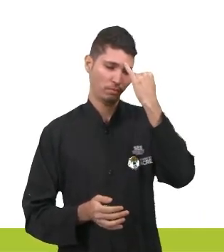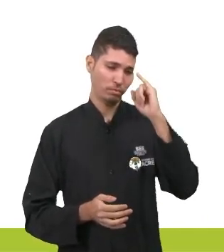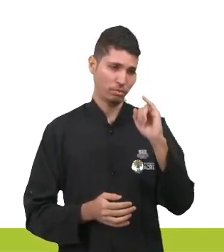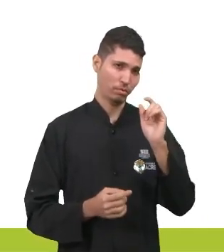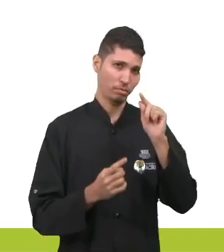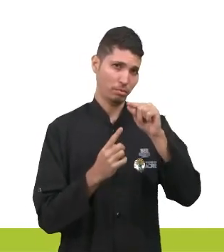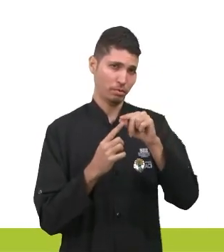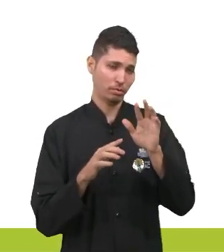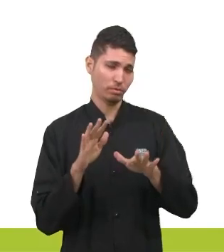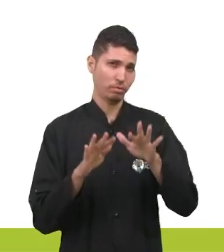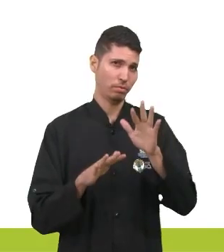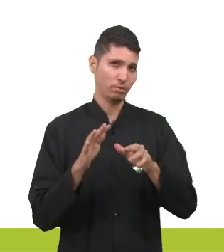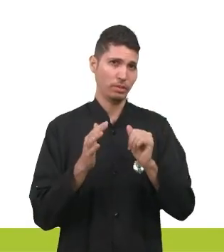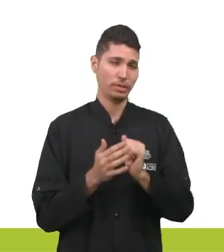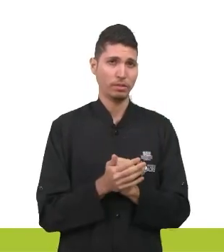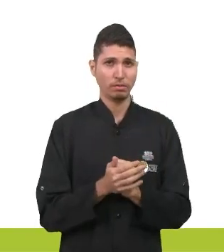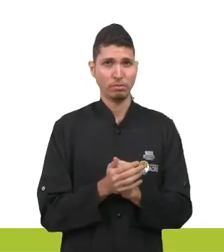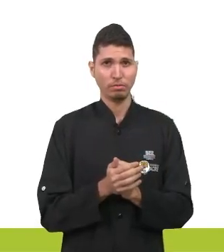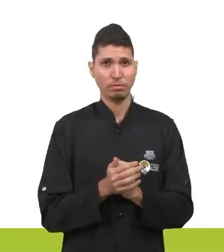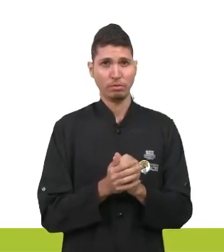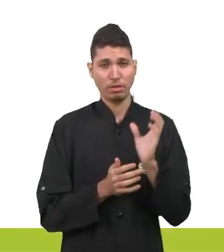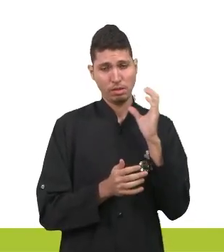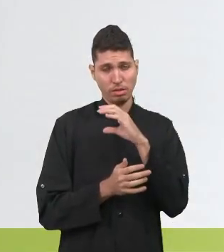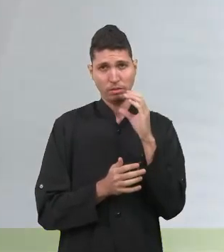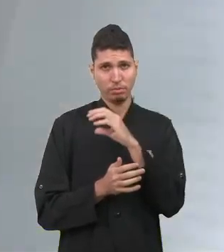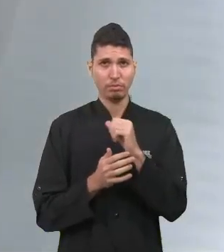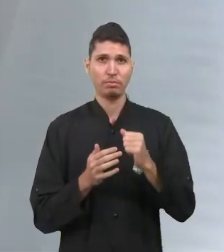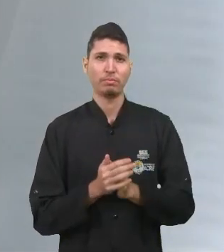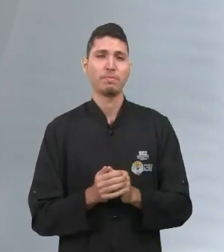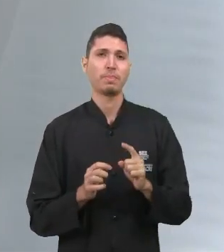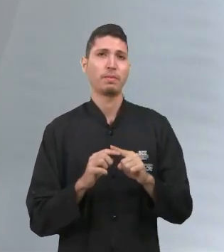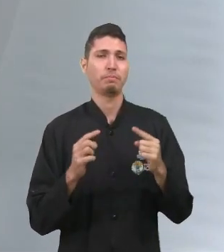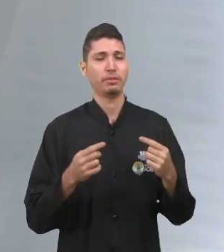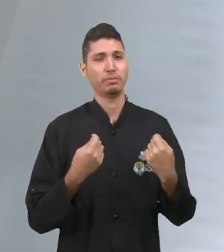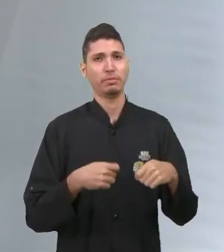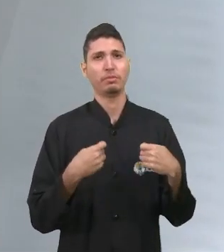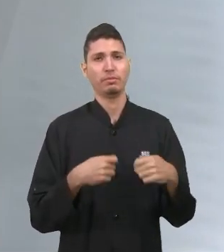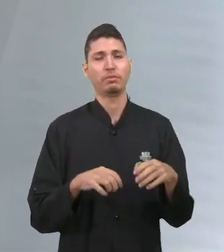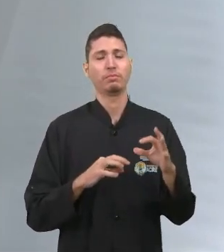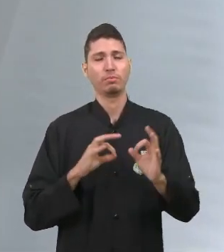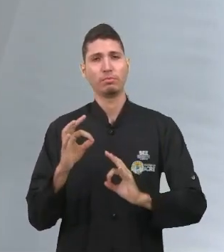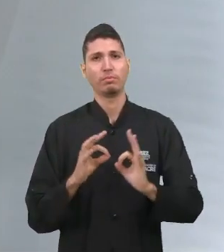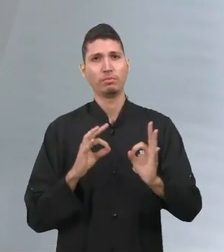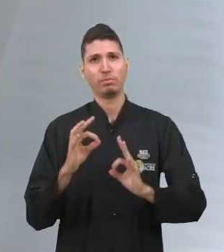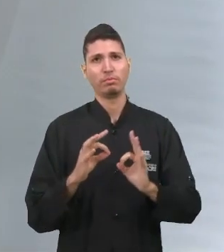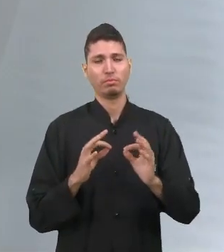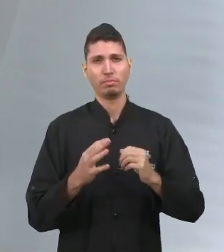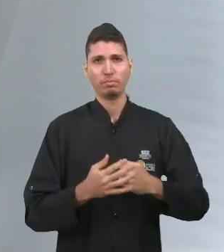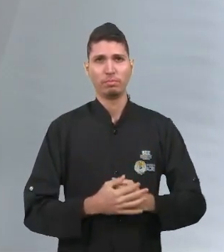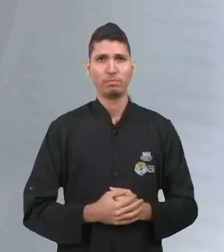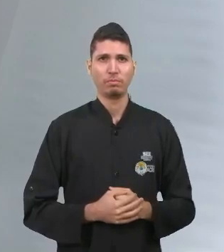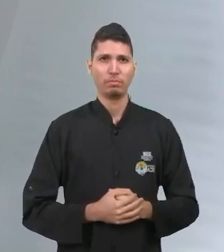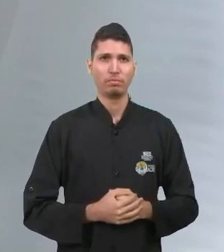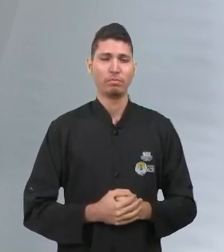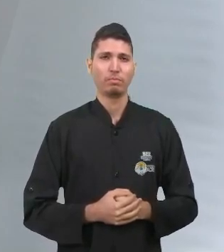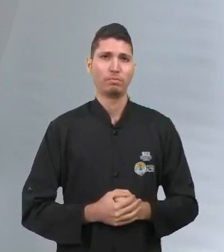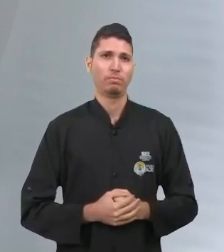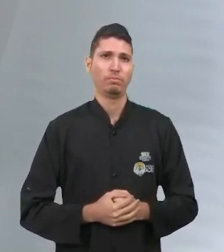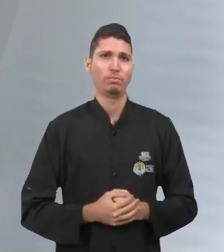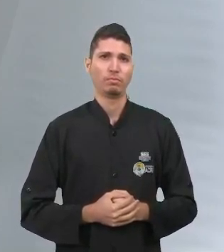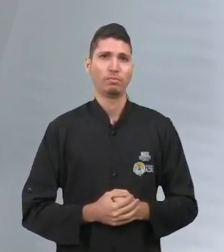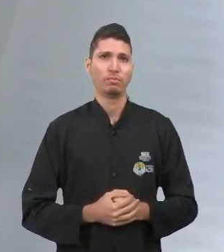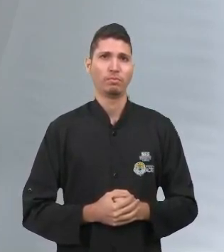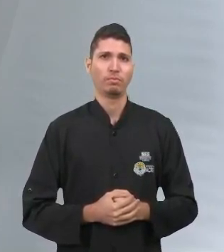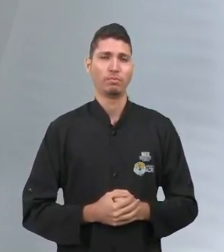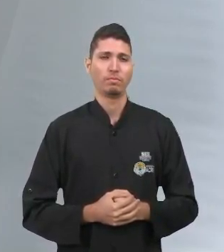prazo. E aí, nós vamos estabelecendo as nossas ações, né? Então, de acordo com as nossas metas. Então, é